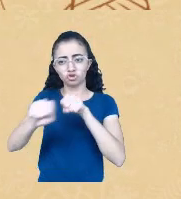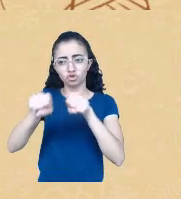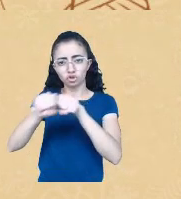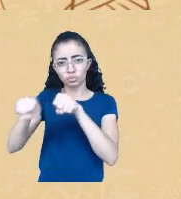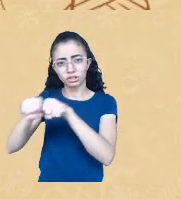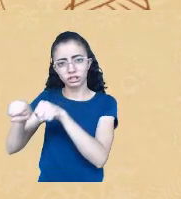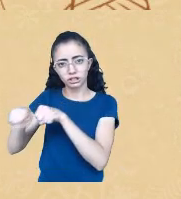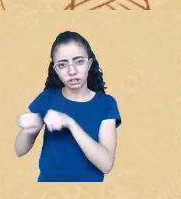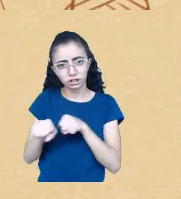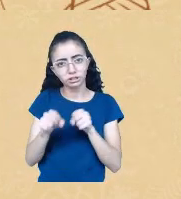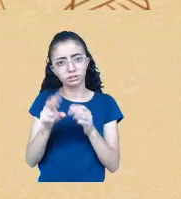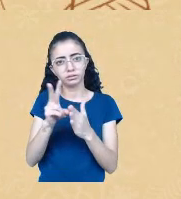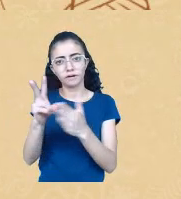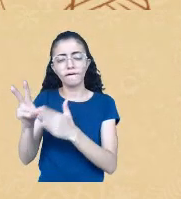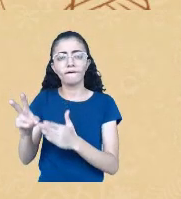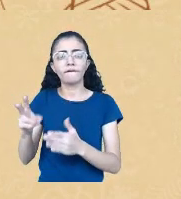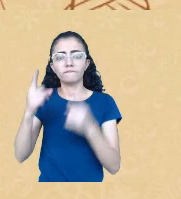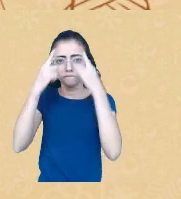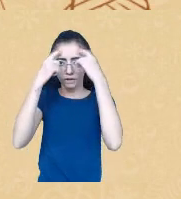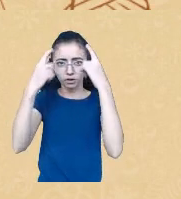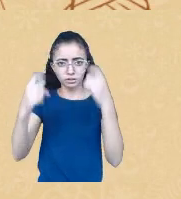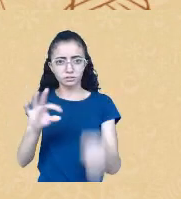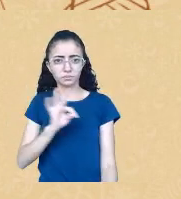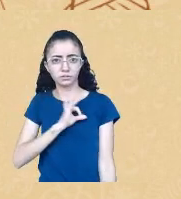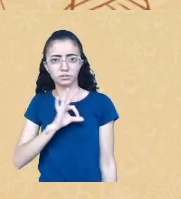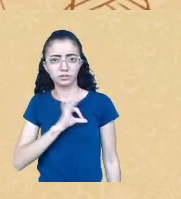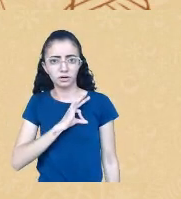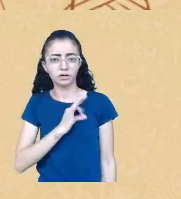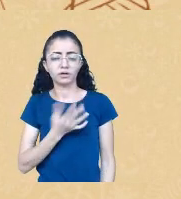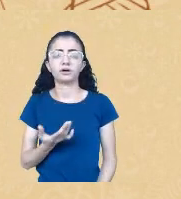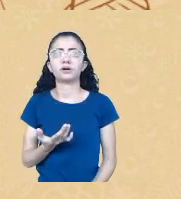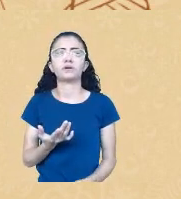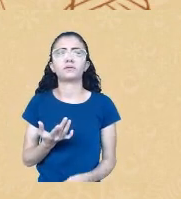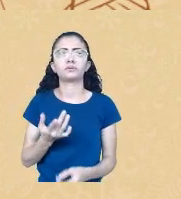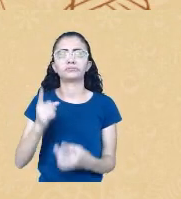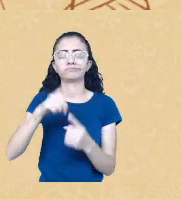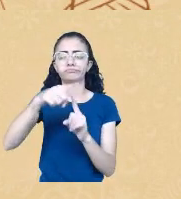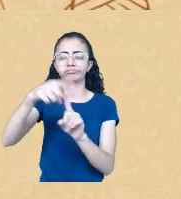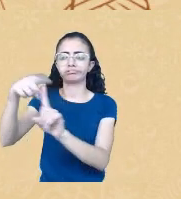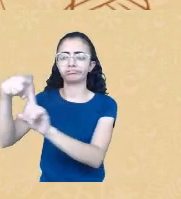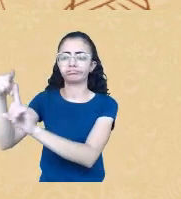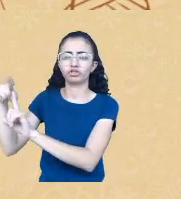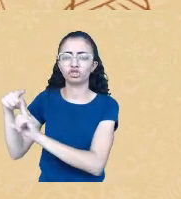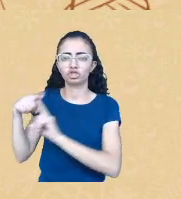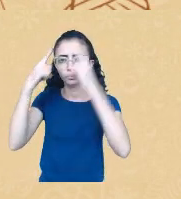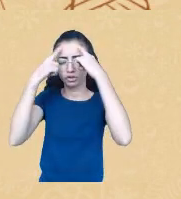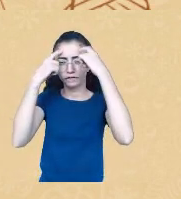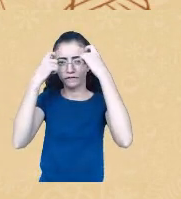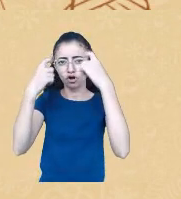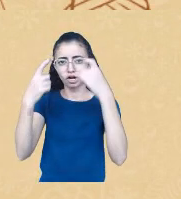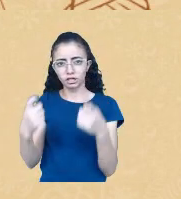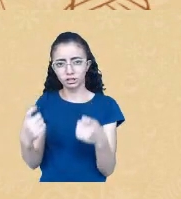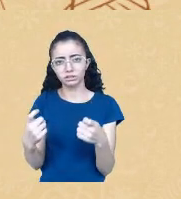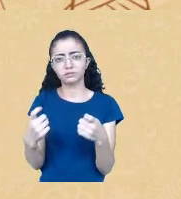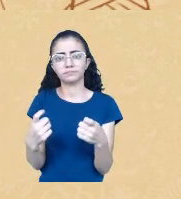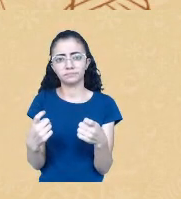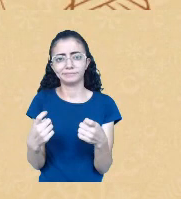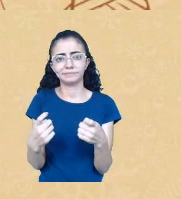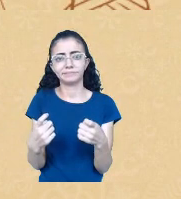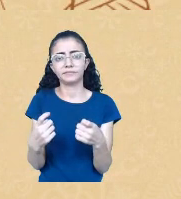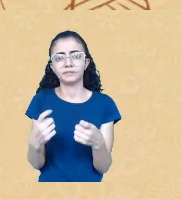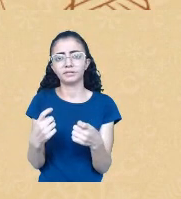policial, violência obstétrica e outras violências, né? Que incidem diretamente na produção da nossa morte.